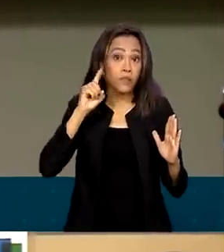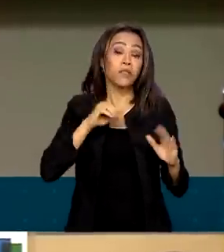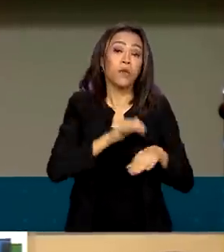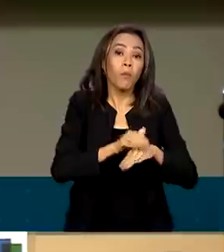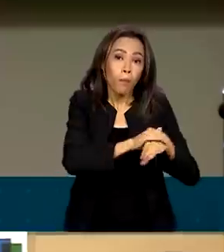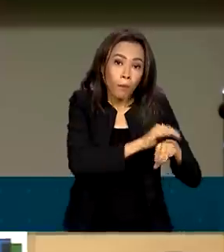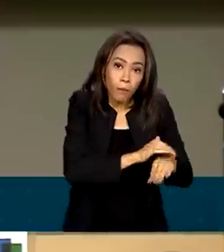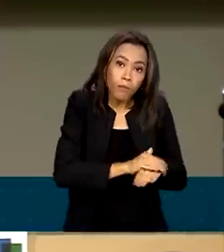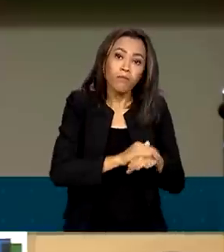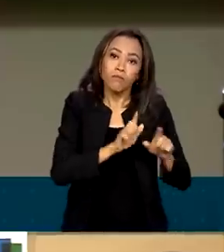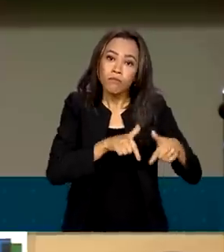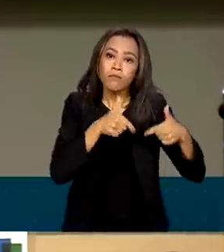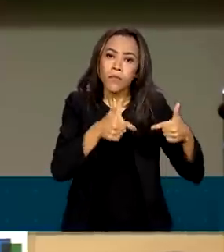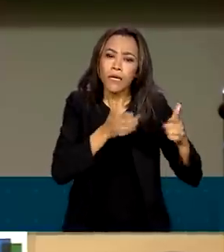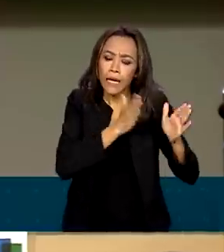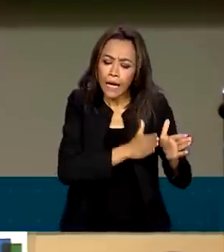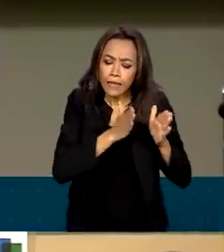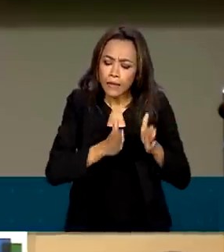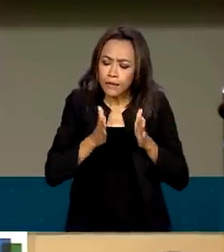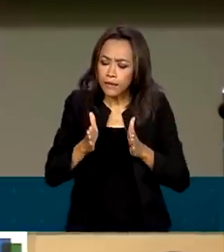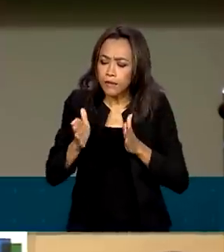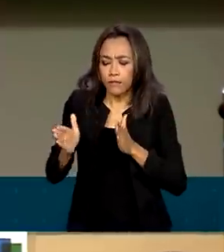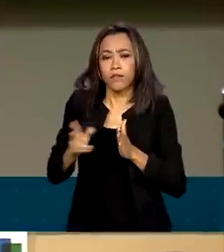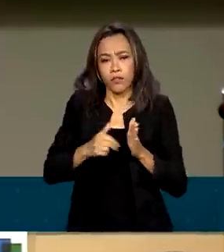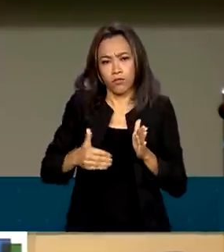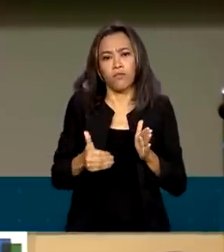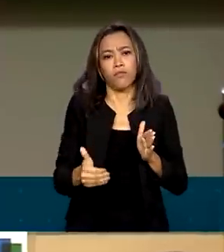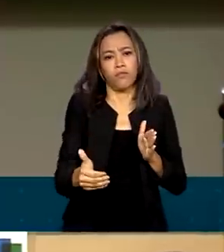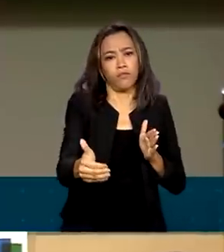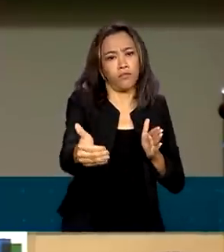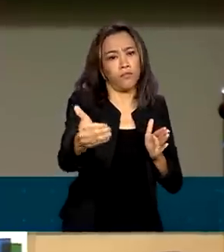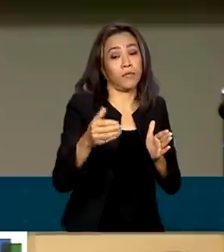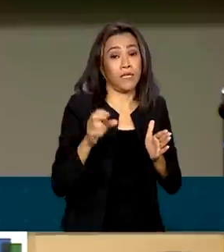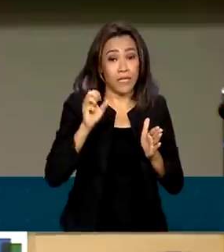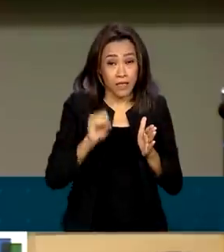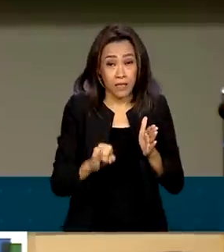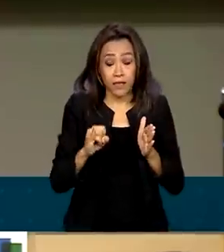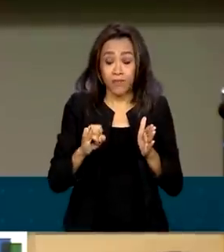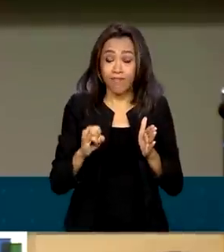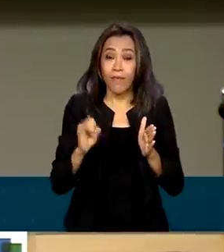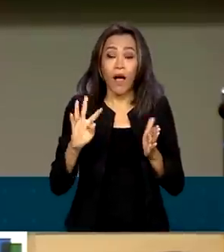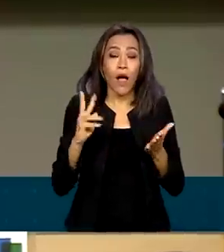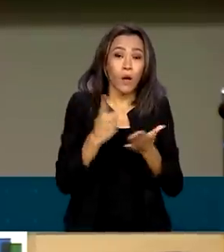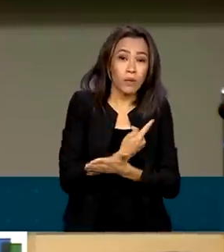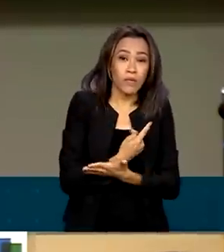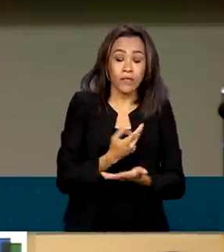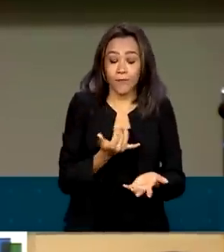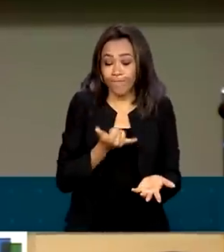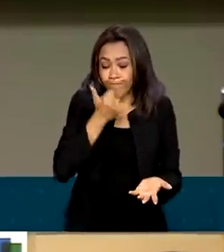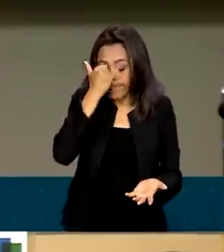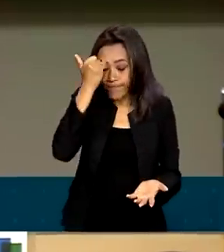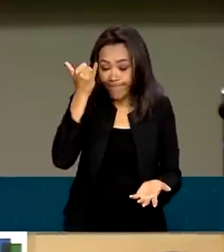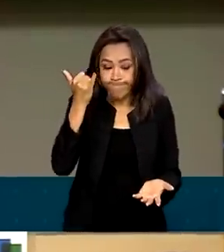passo a passo. Se houver alguma frustração, nós vamos